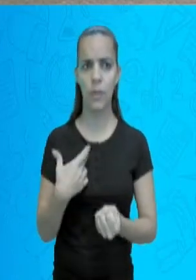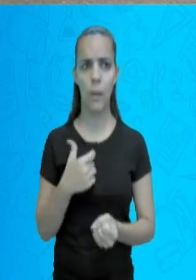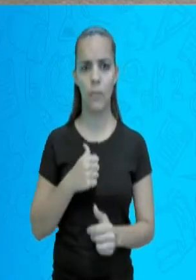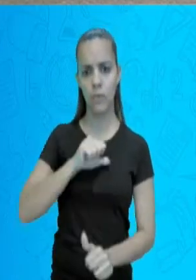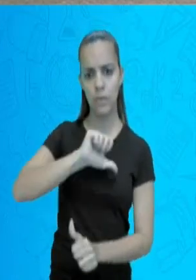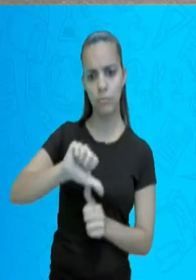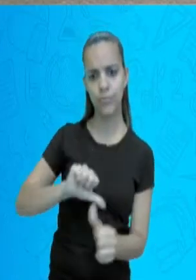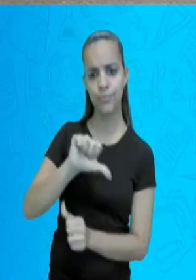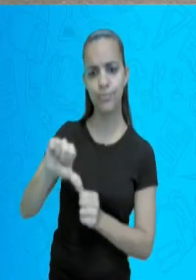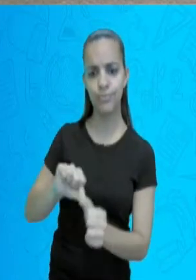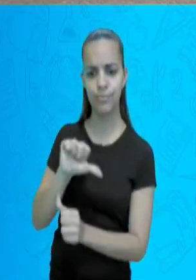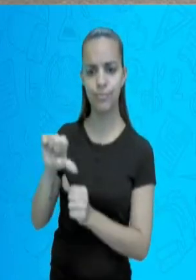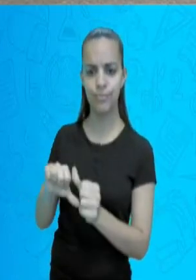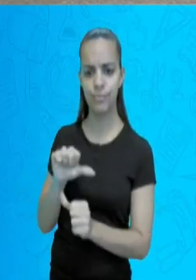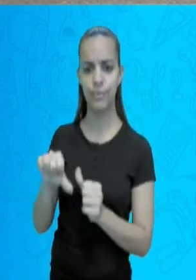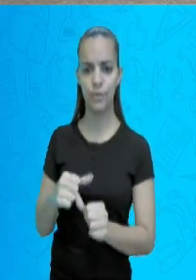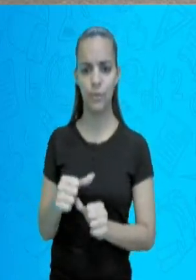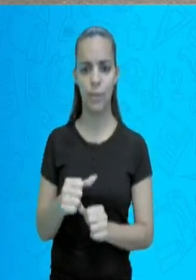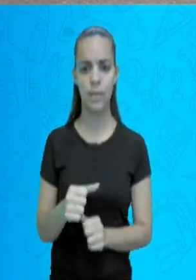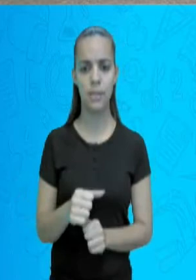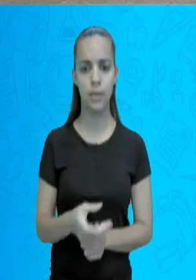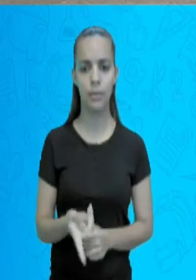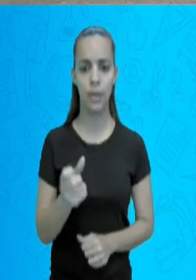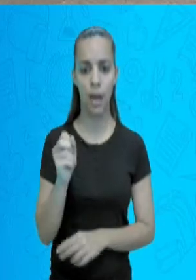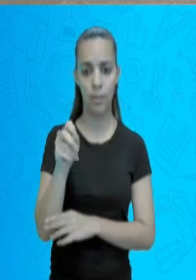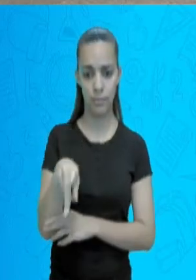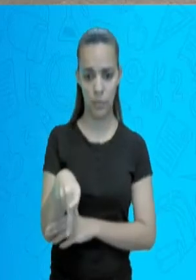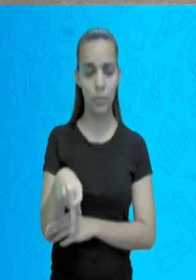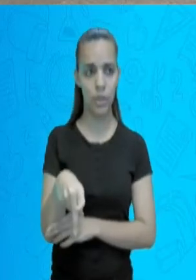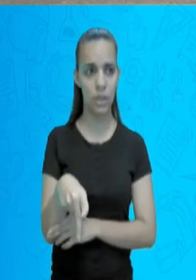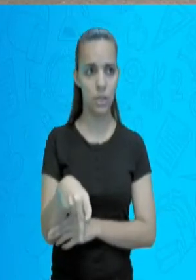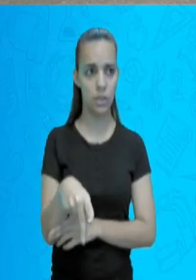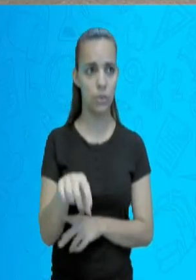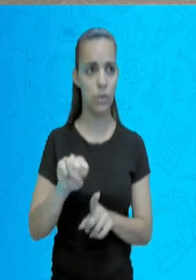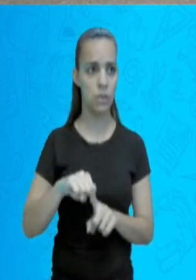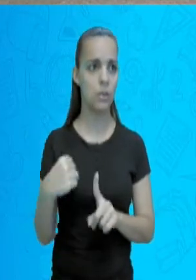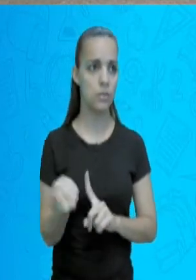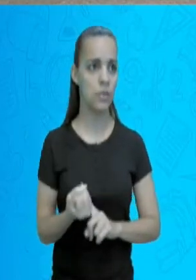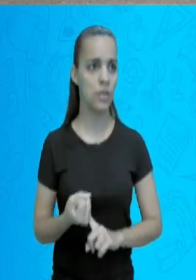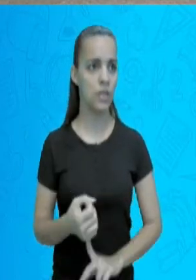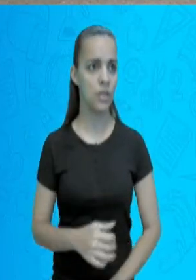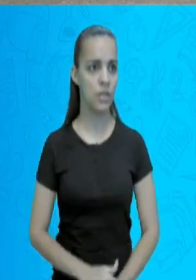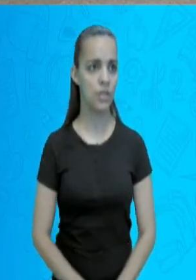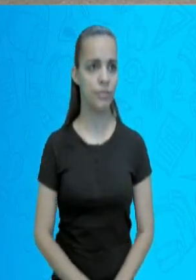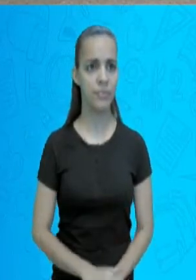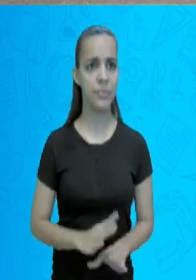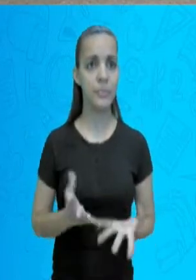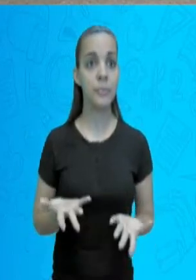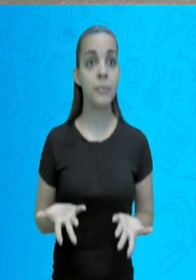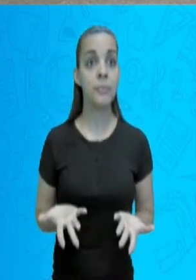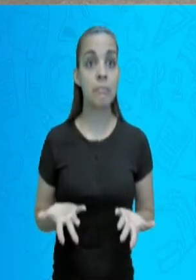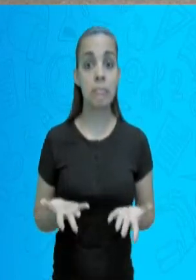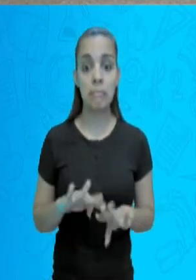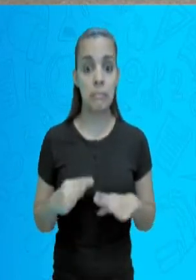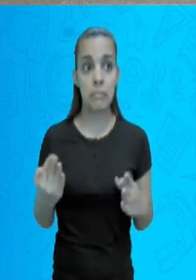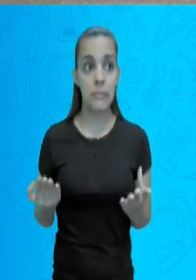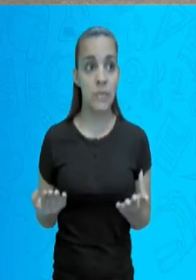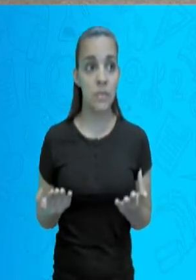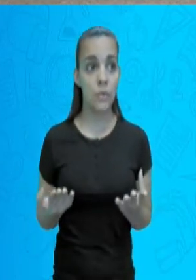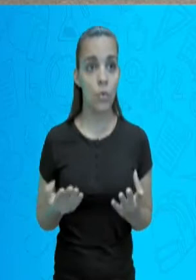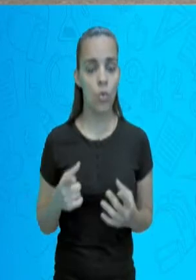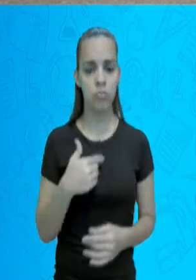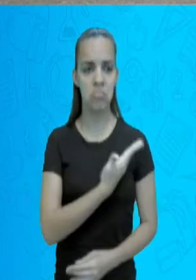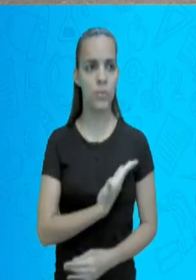Porque a população brasileira está envelhecendo. E de repente, o